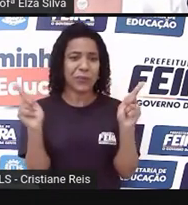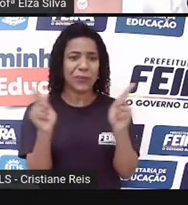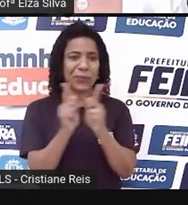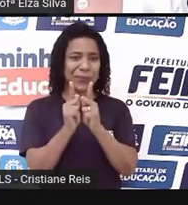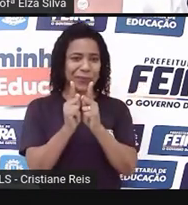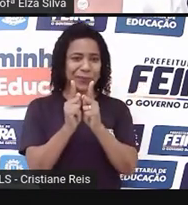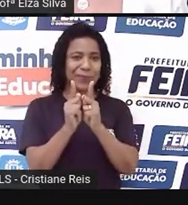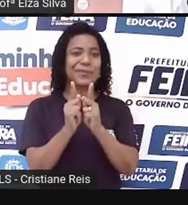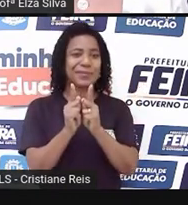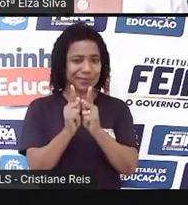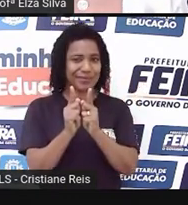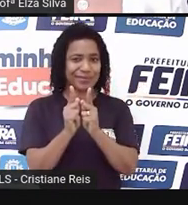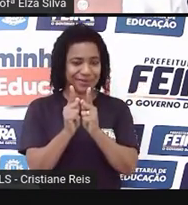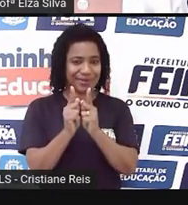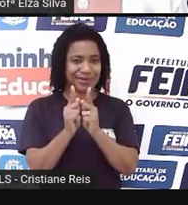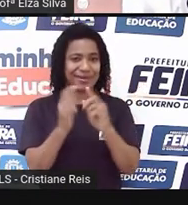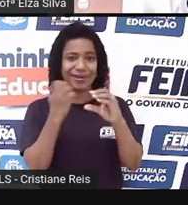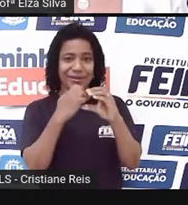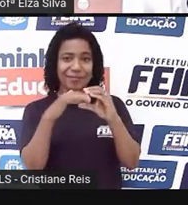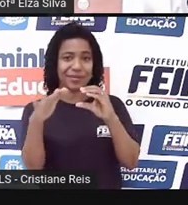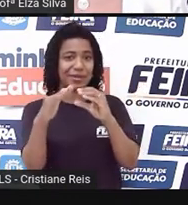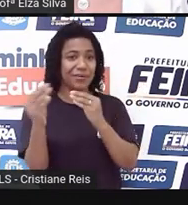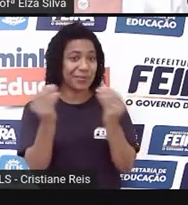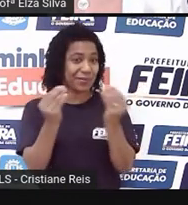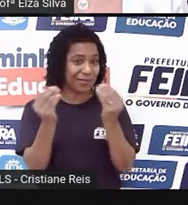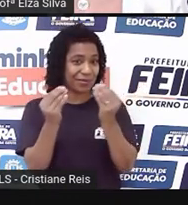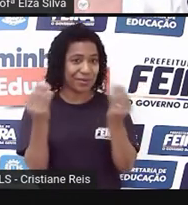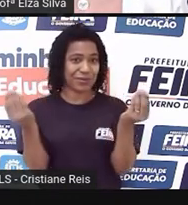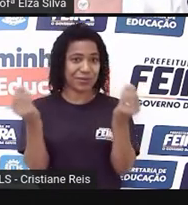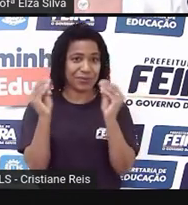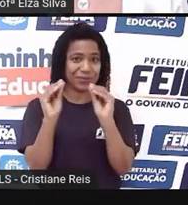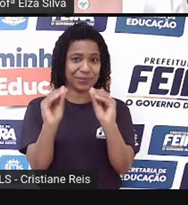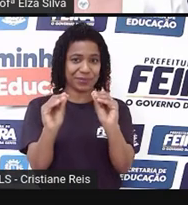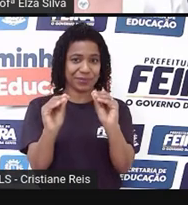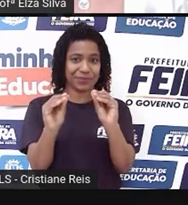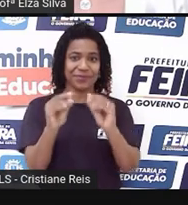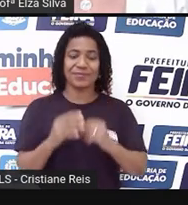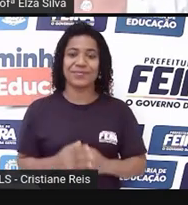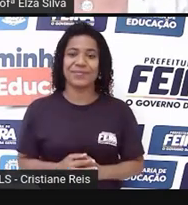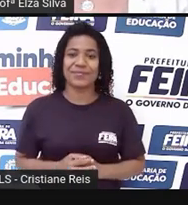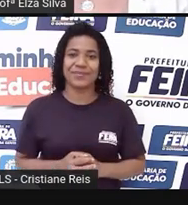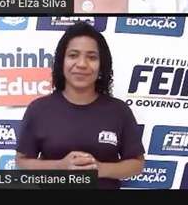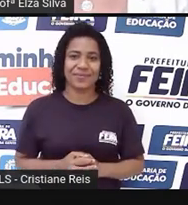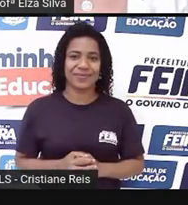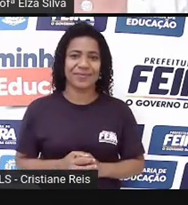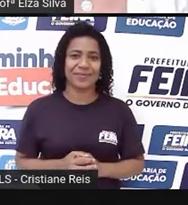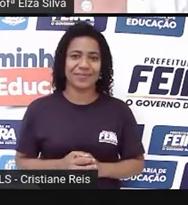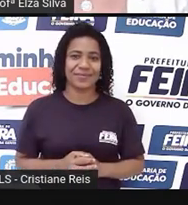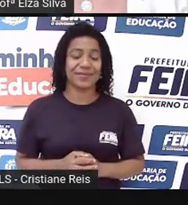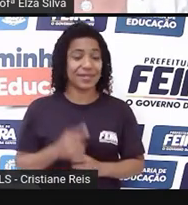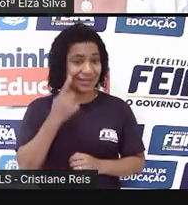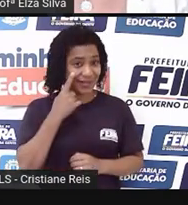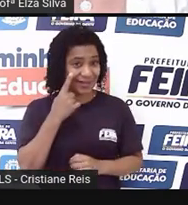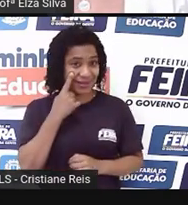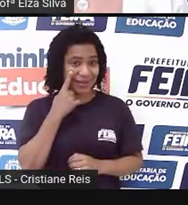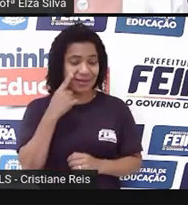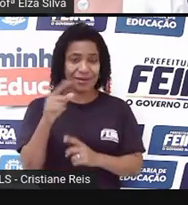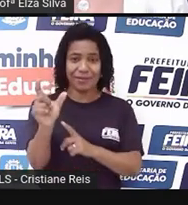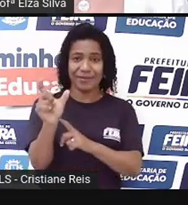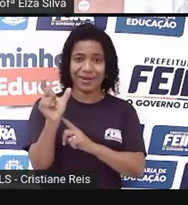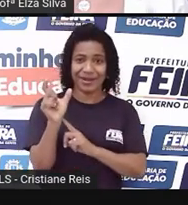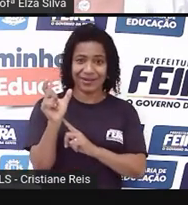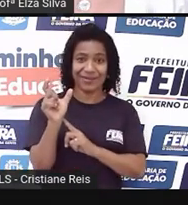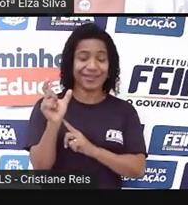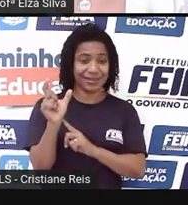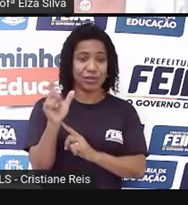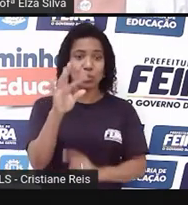utilizadas em e-mail informal. I am. Então, aqui nós temos a forma contrata do verbo